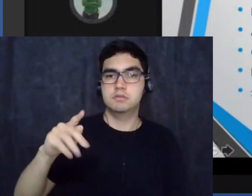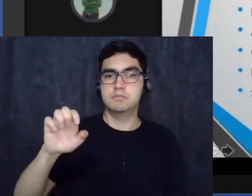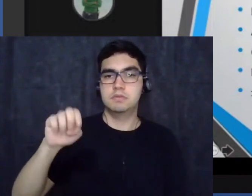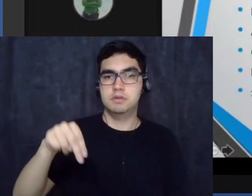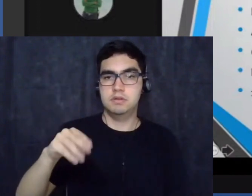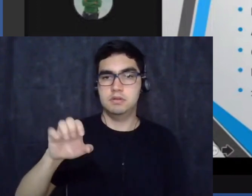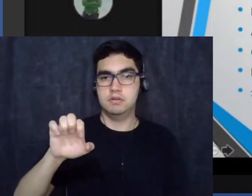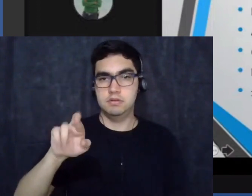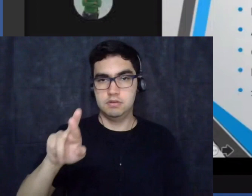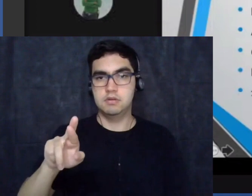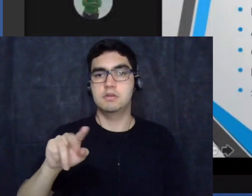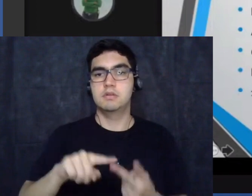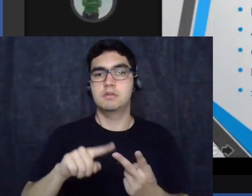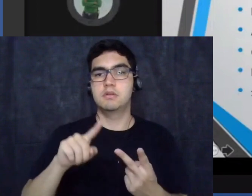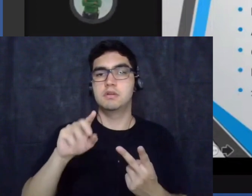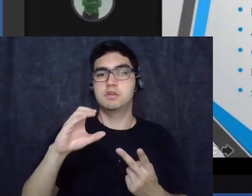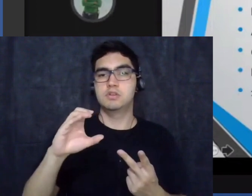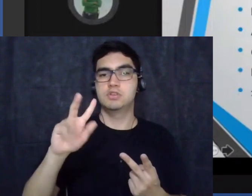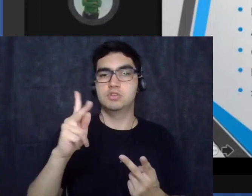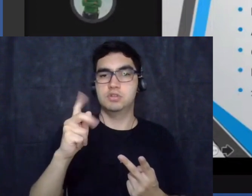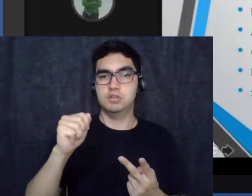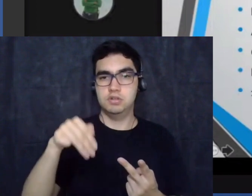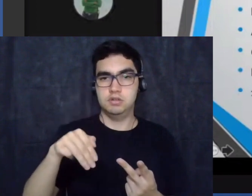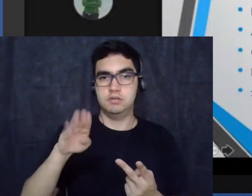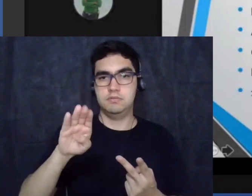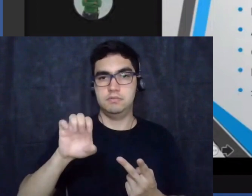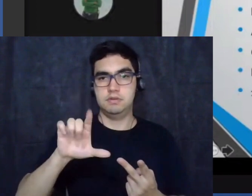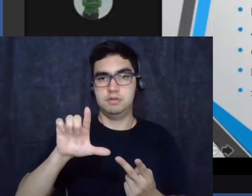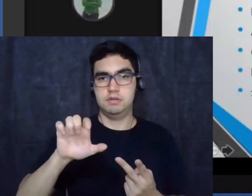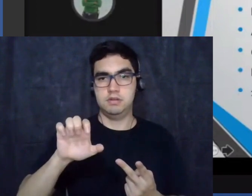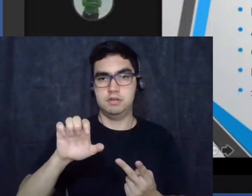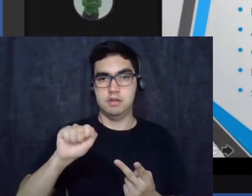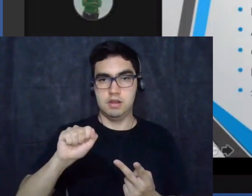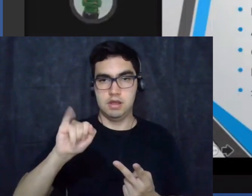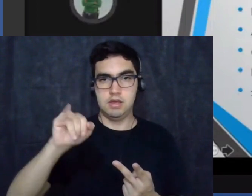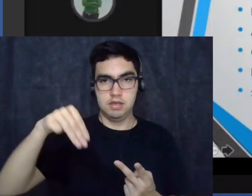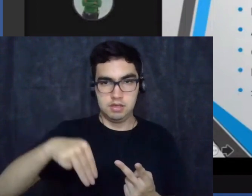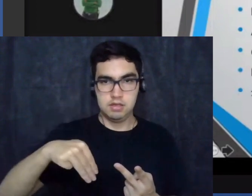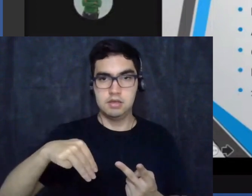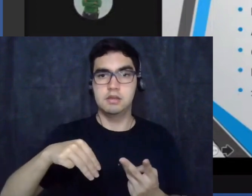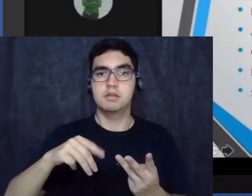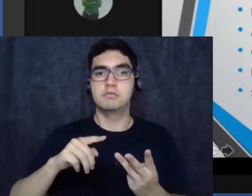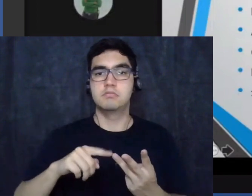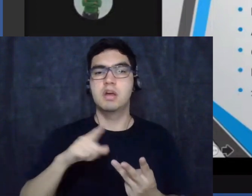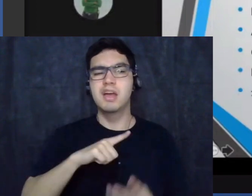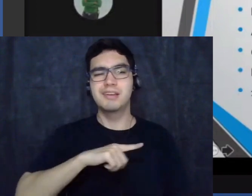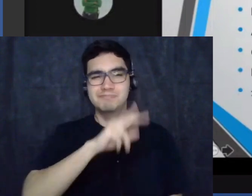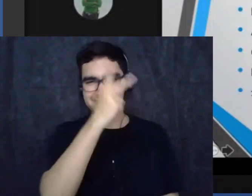Lapouge, que, de um modo geral, justificavam